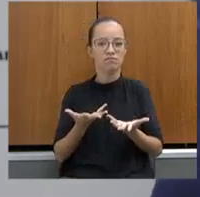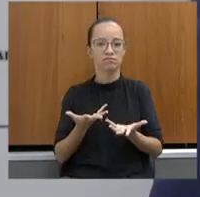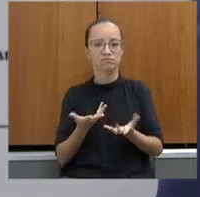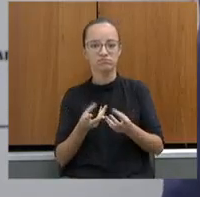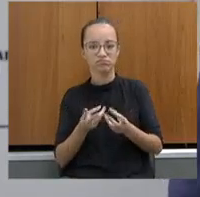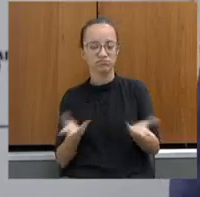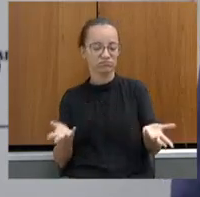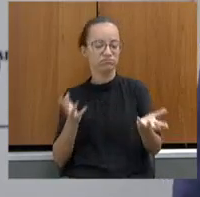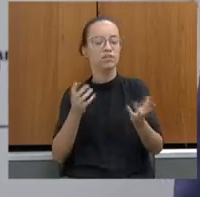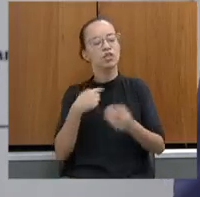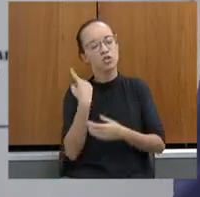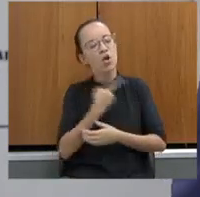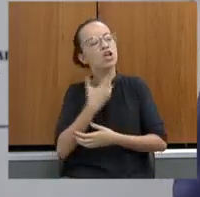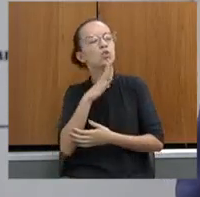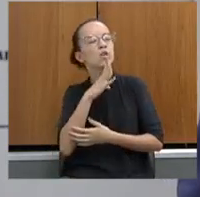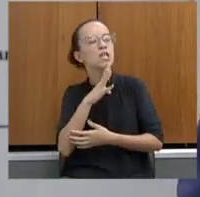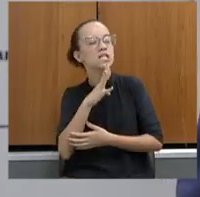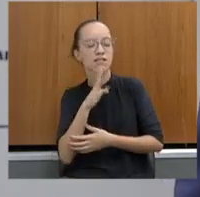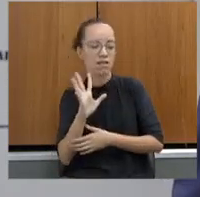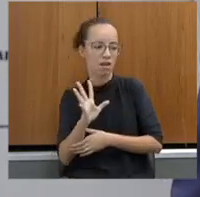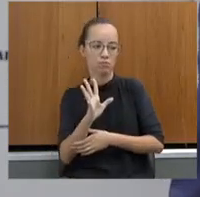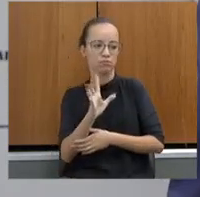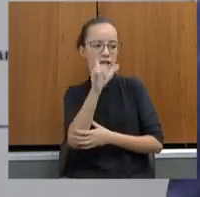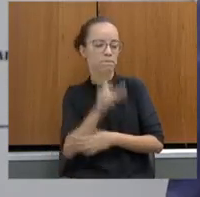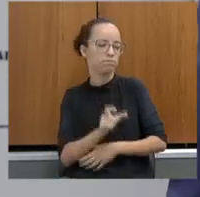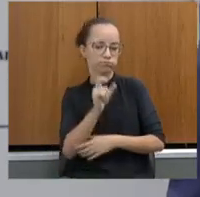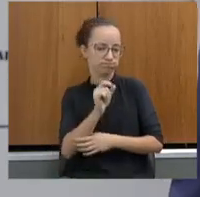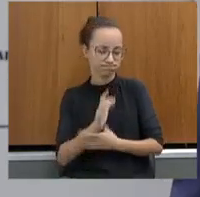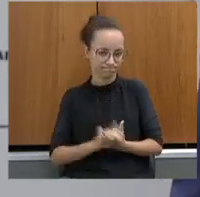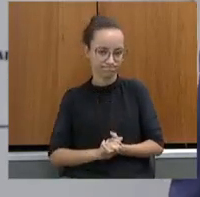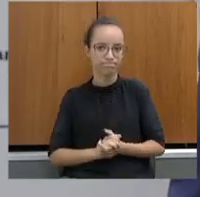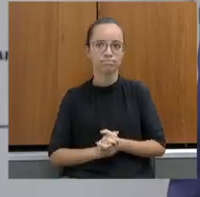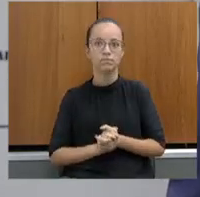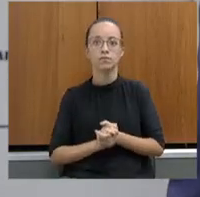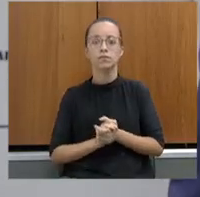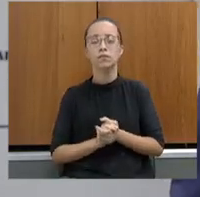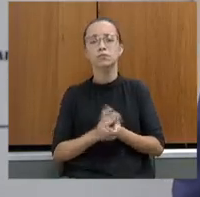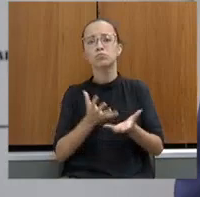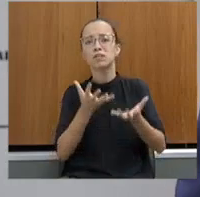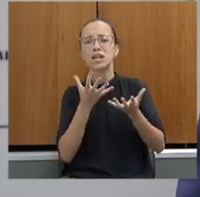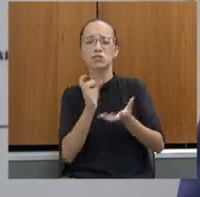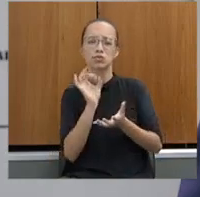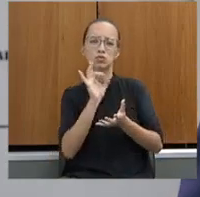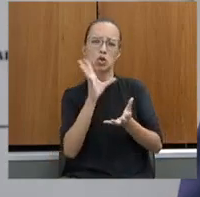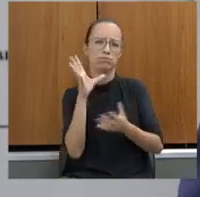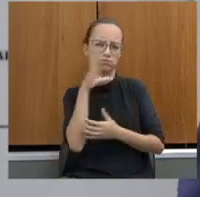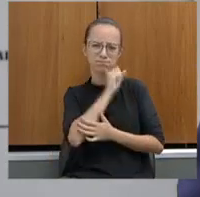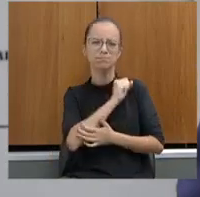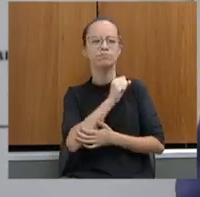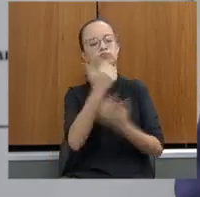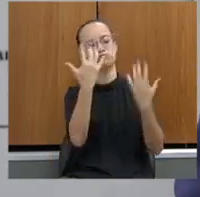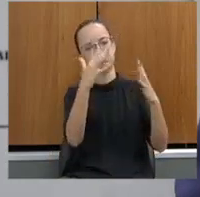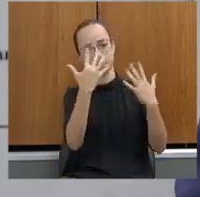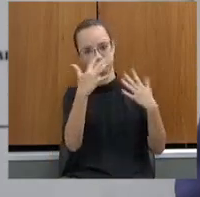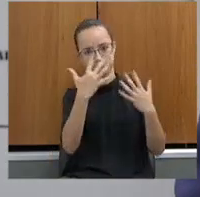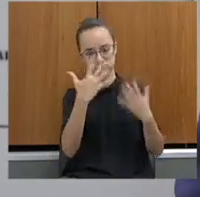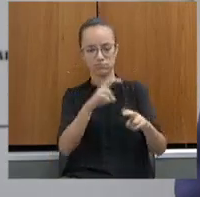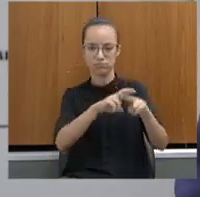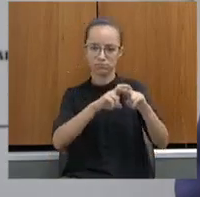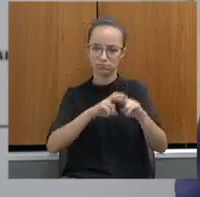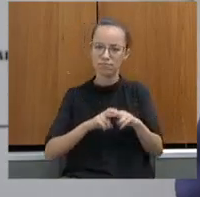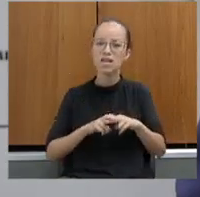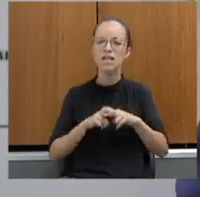bem de quem a gente está falando. Eu queria só, de maneira muito breve, parabenizar a Vossa Excelência pela